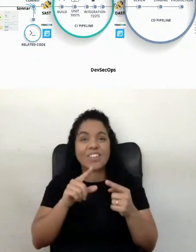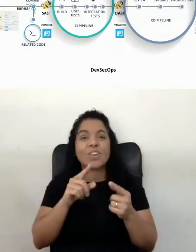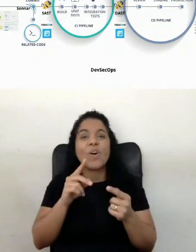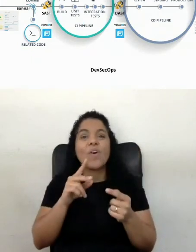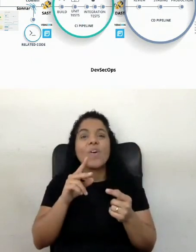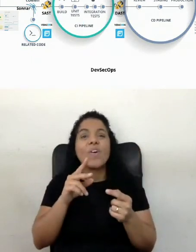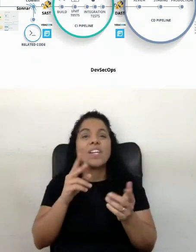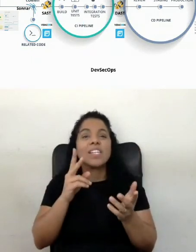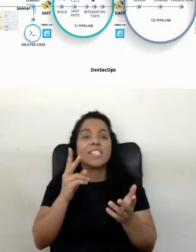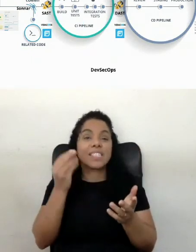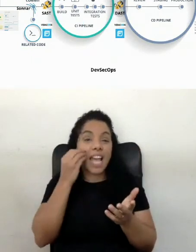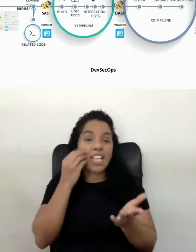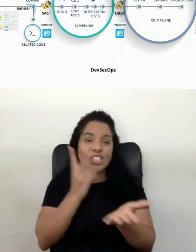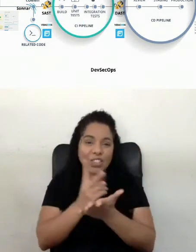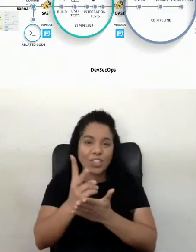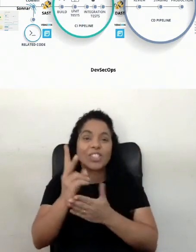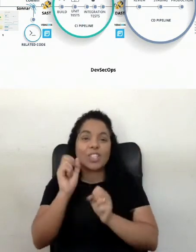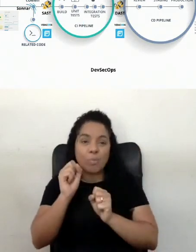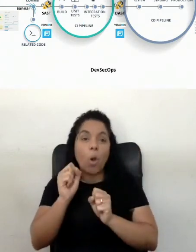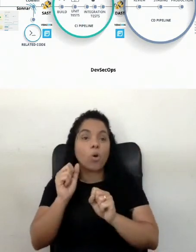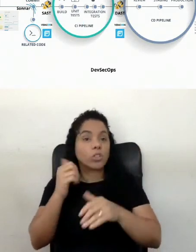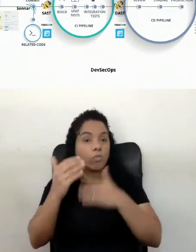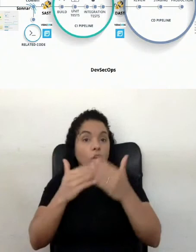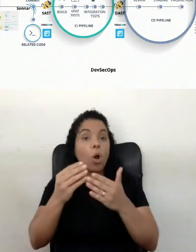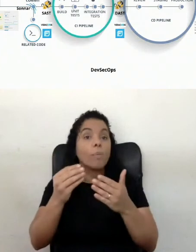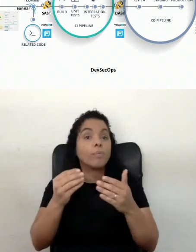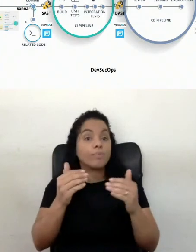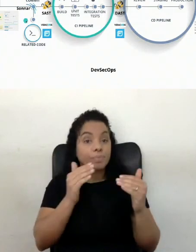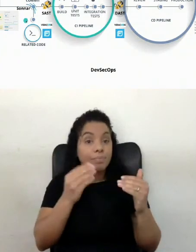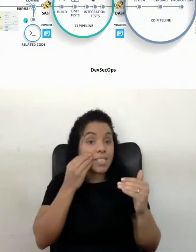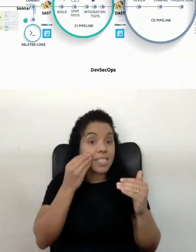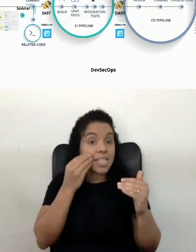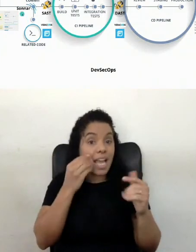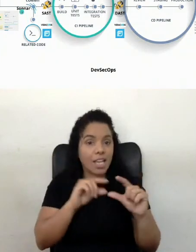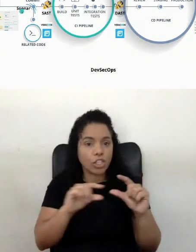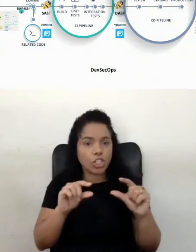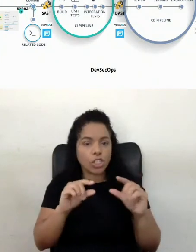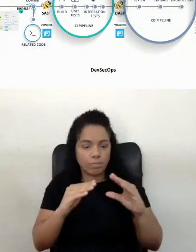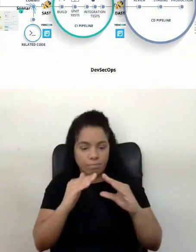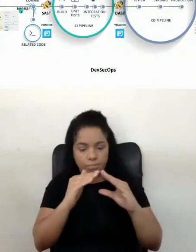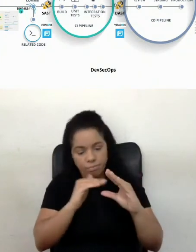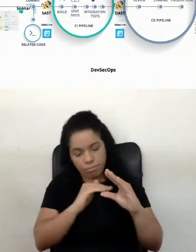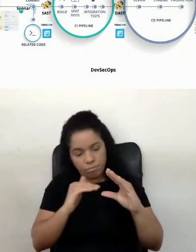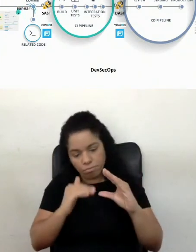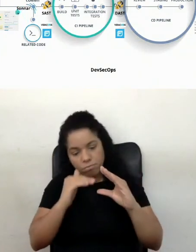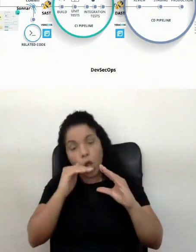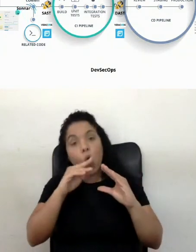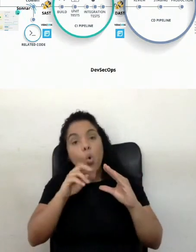a gente pode evoluir uma questão de teste unitário, né, ajudando o pessoal a pensar em testes